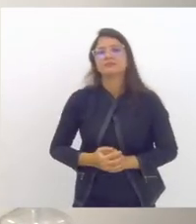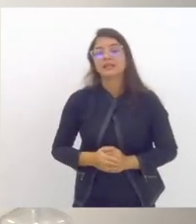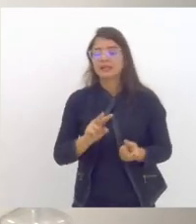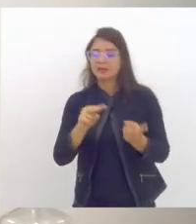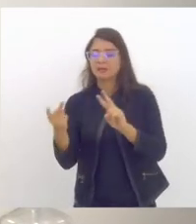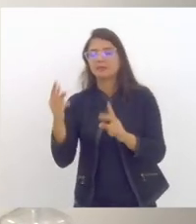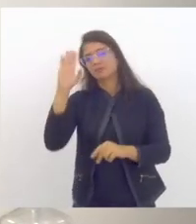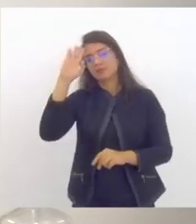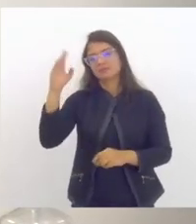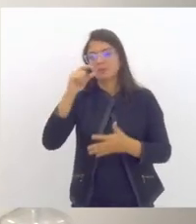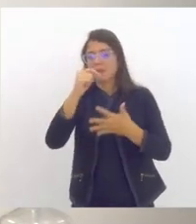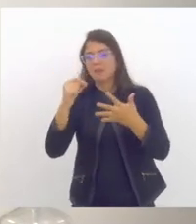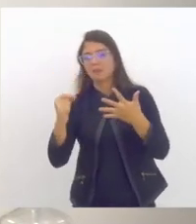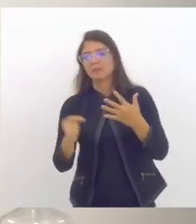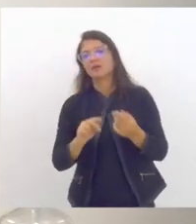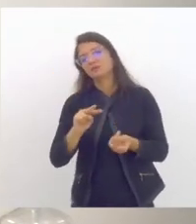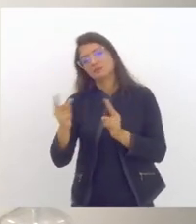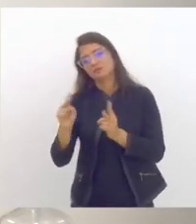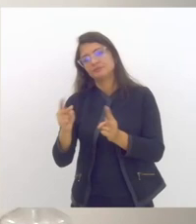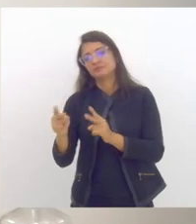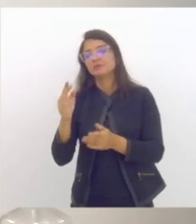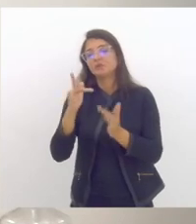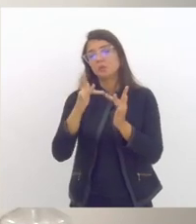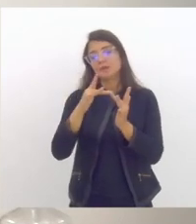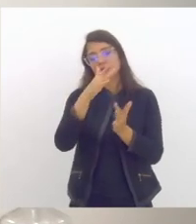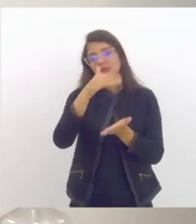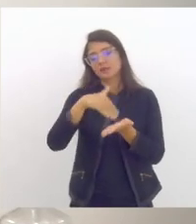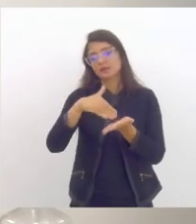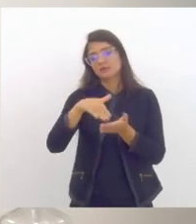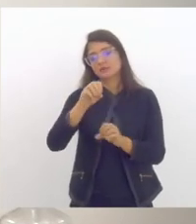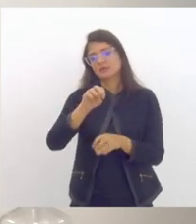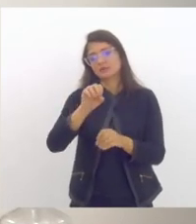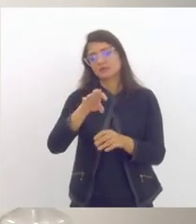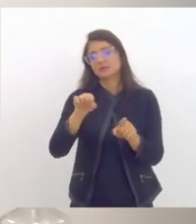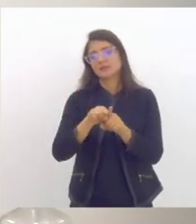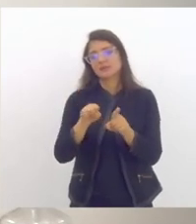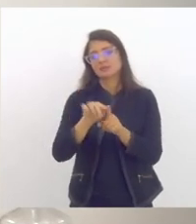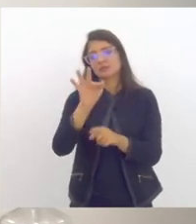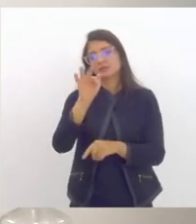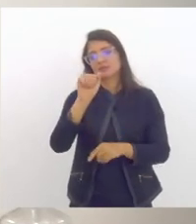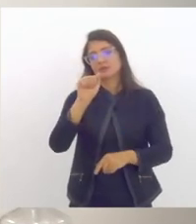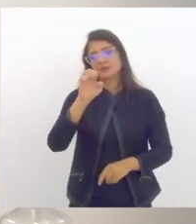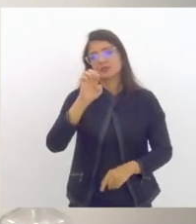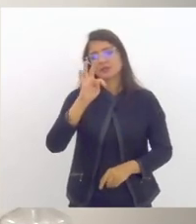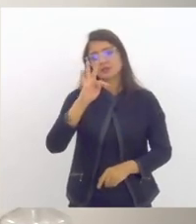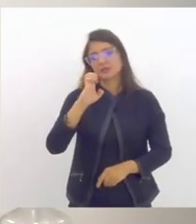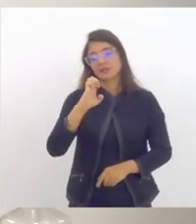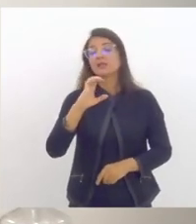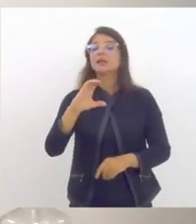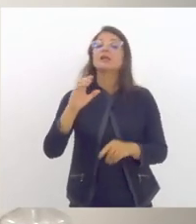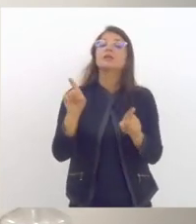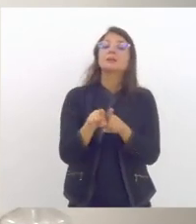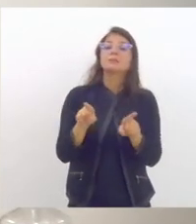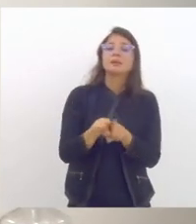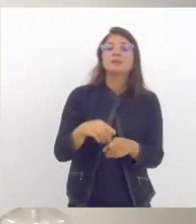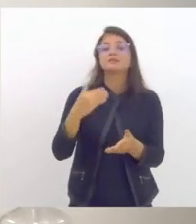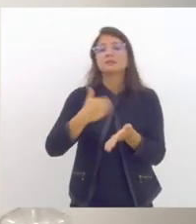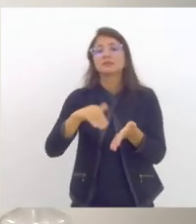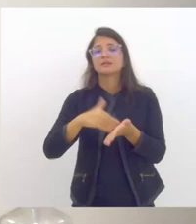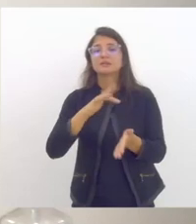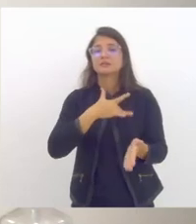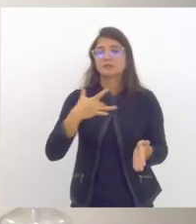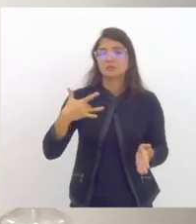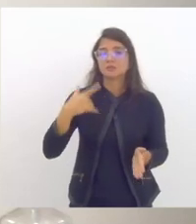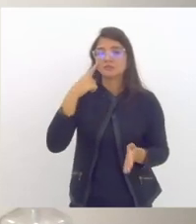fazer vai entrar em contato com a Seduc, vai formar com a Faietec com as secretarias de saúde vai formalizá-los através de